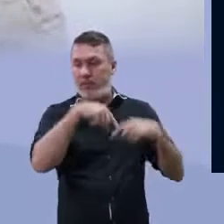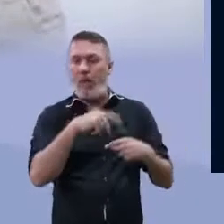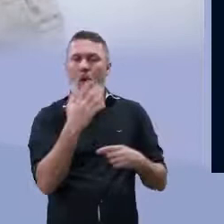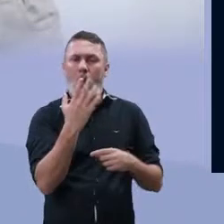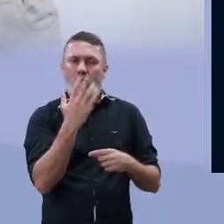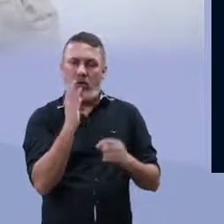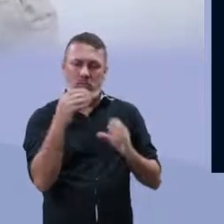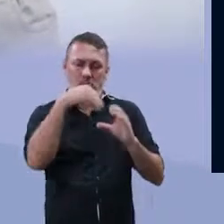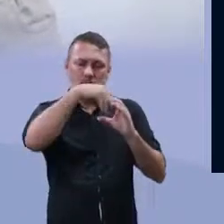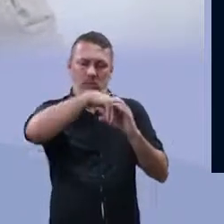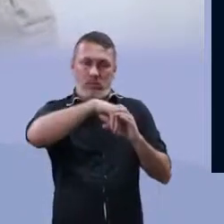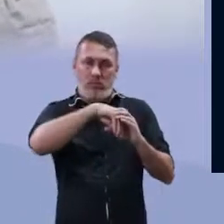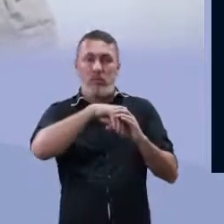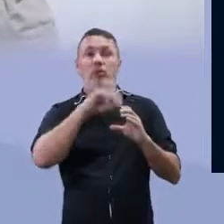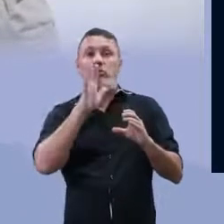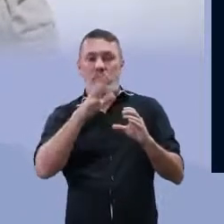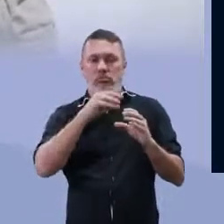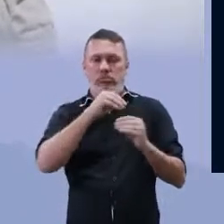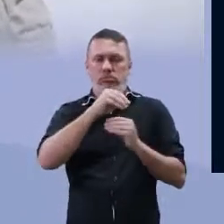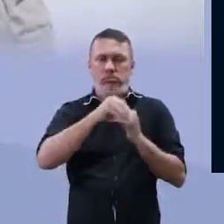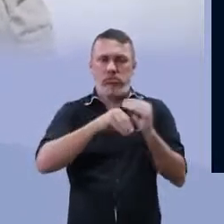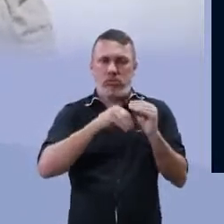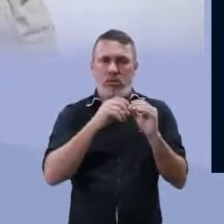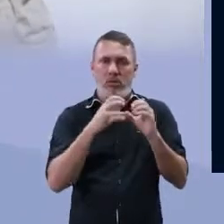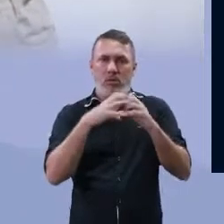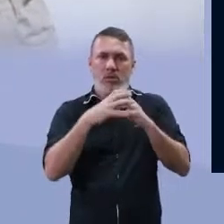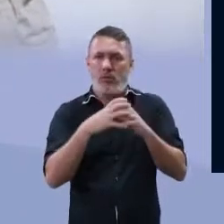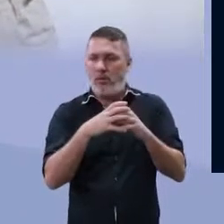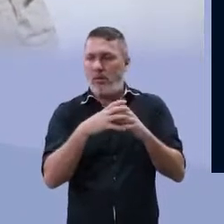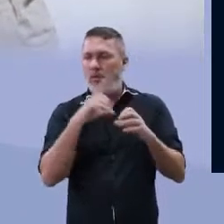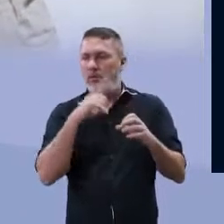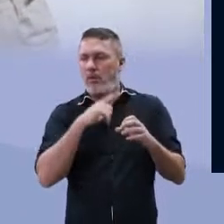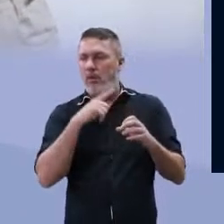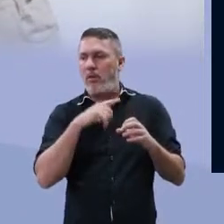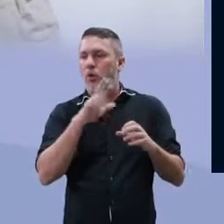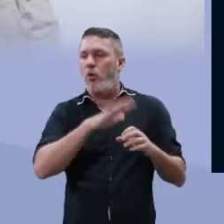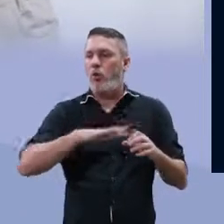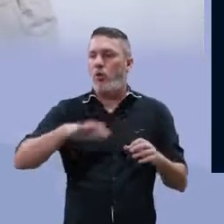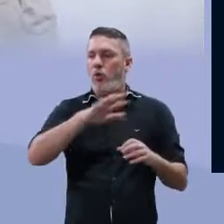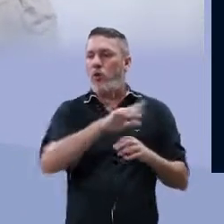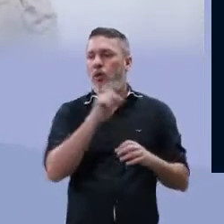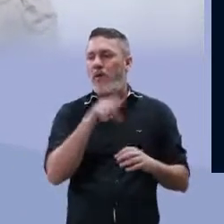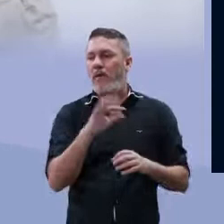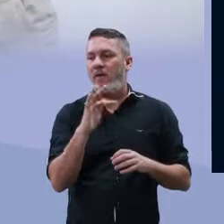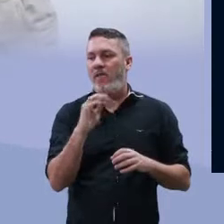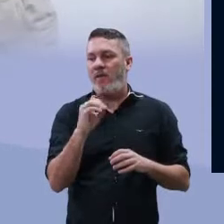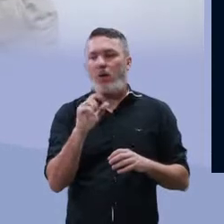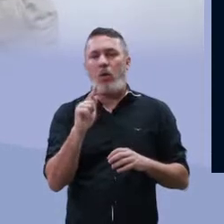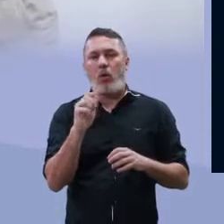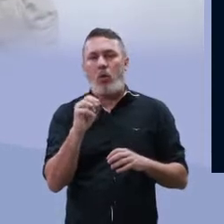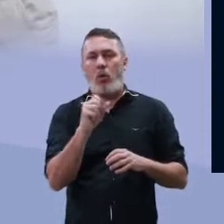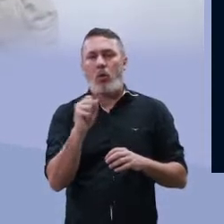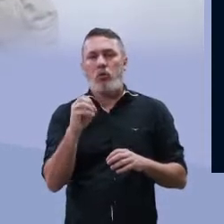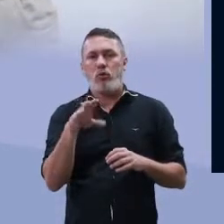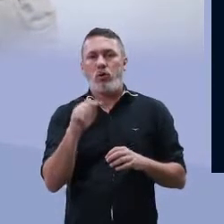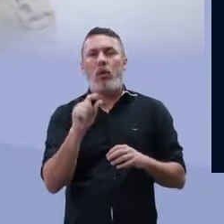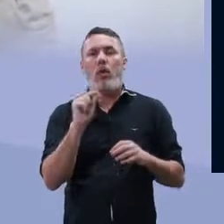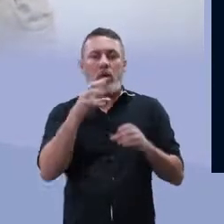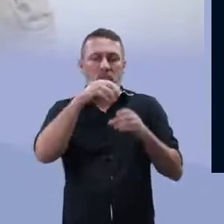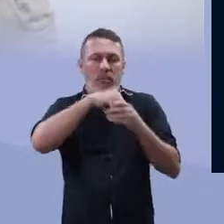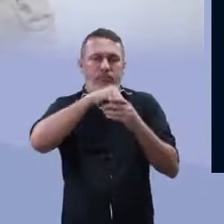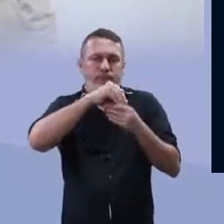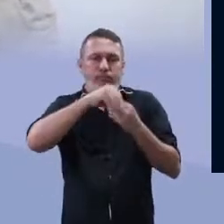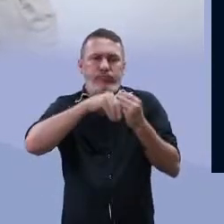partículas ali na água. Logo depois que esse alimento entrou pelo citóstoma, ele vai passar por um vaculo digestivo, que é